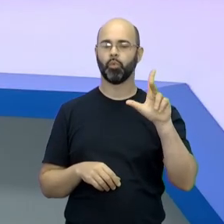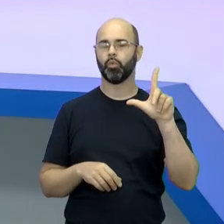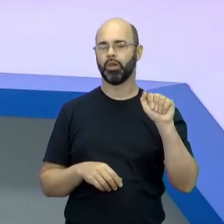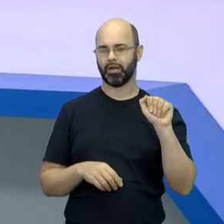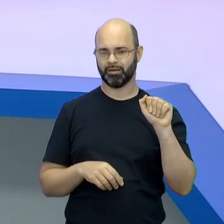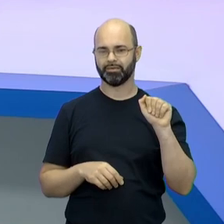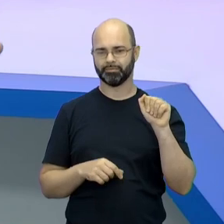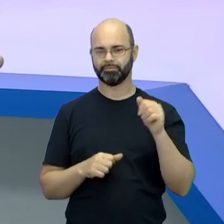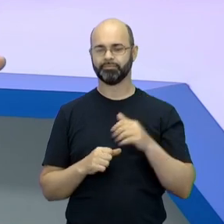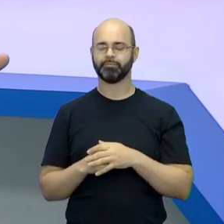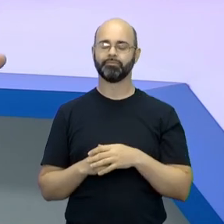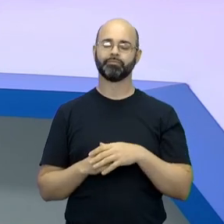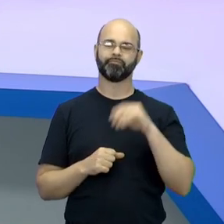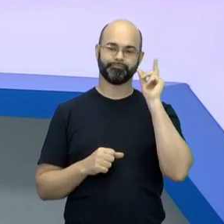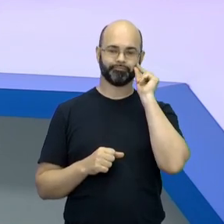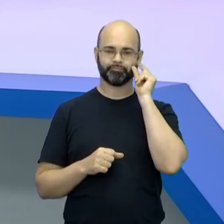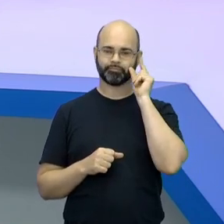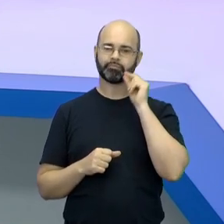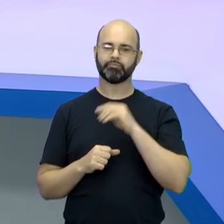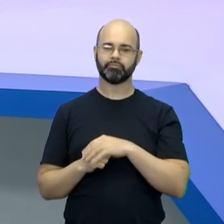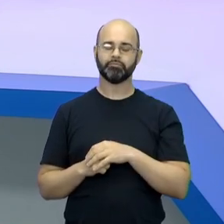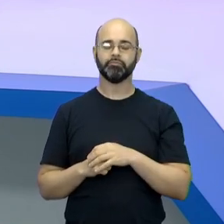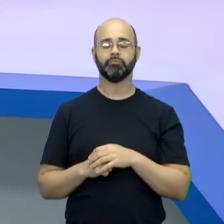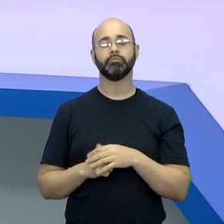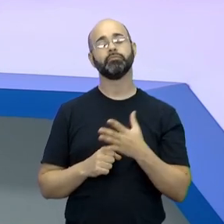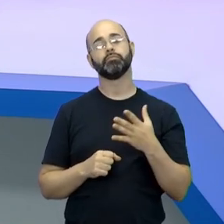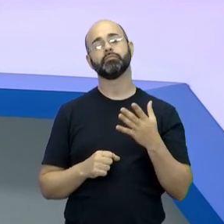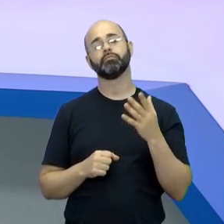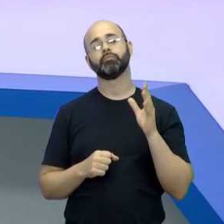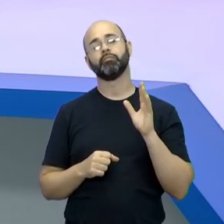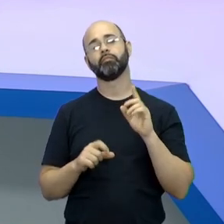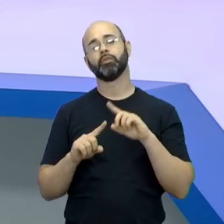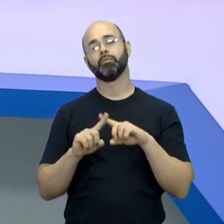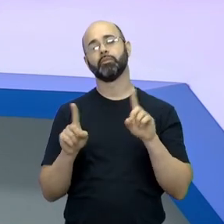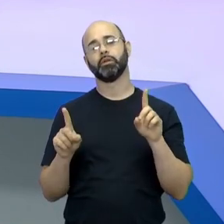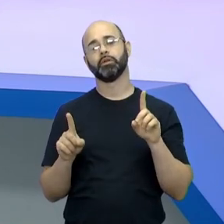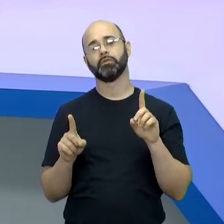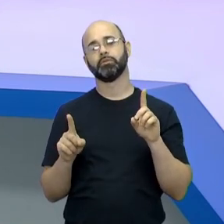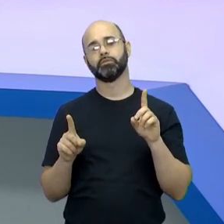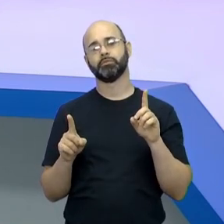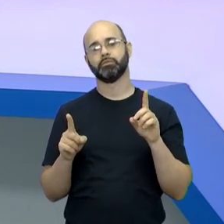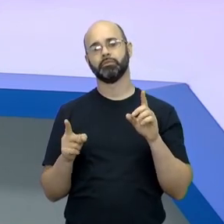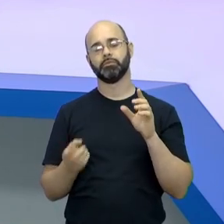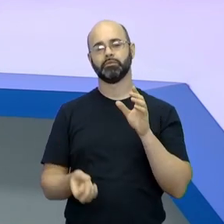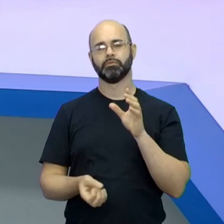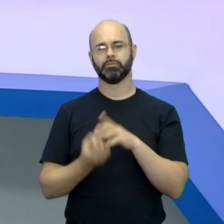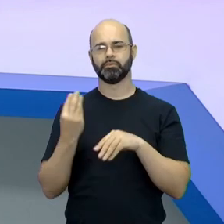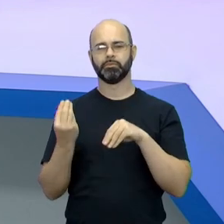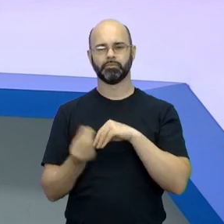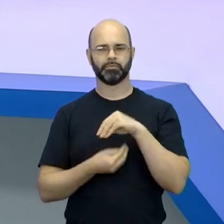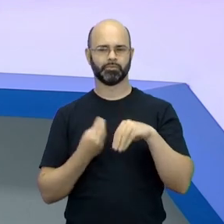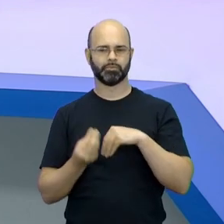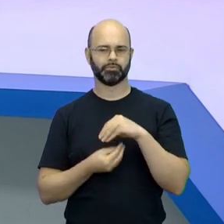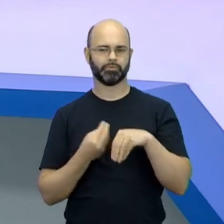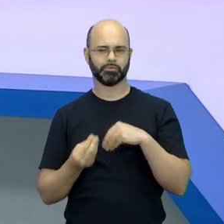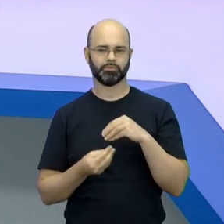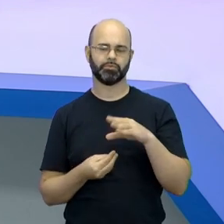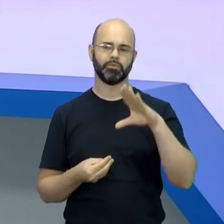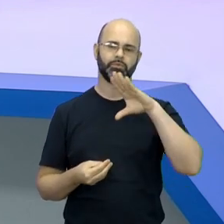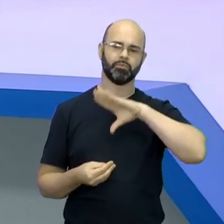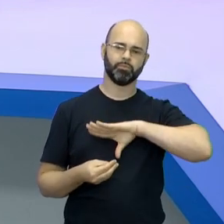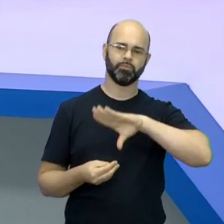embora a diretora não seja africana, do filme, mas a produção é mesclada entre, acho que Portugal